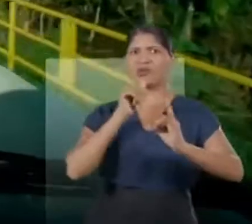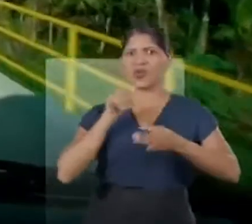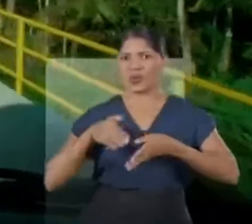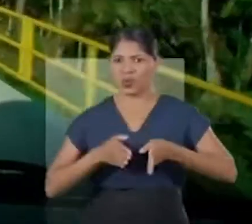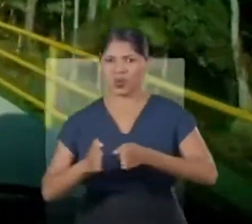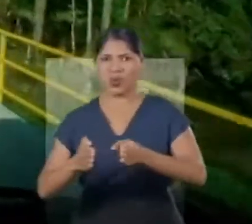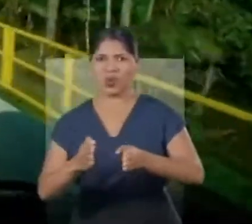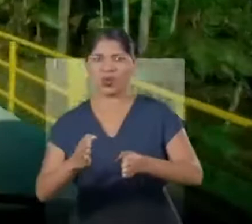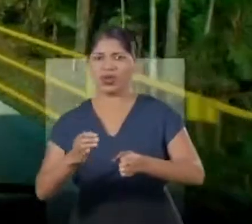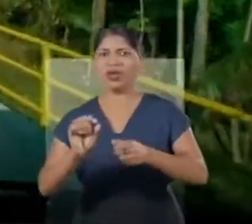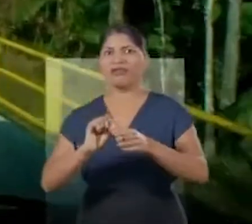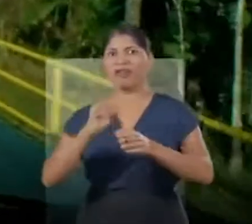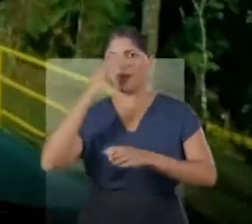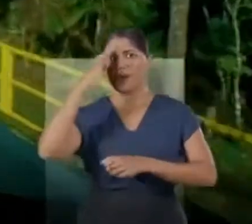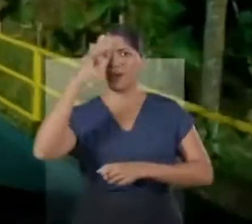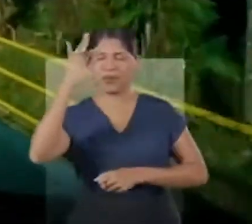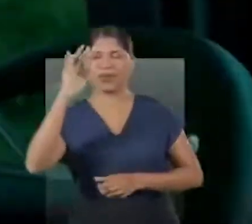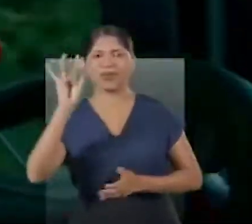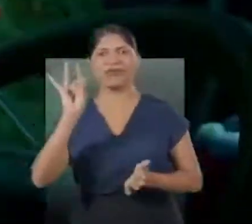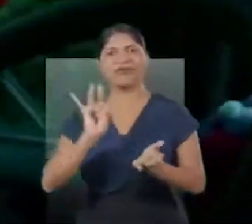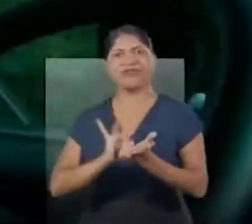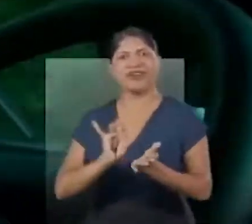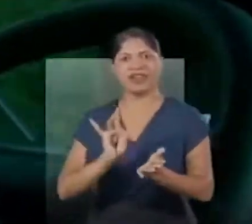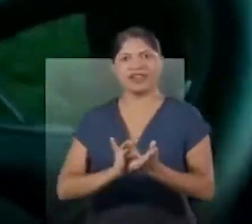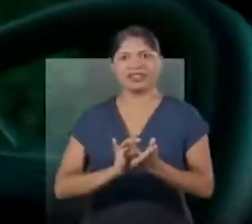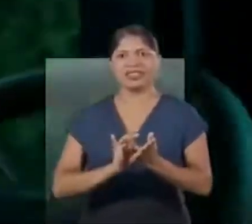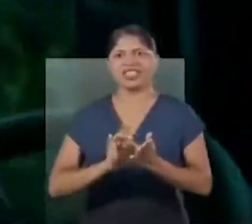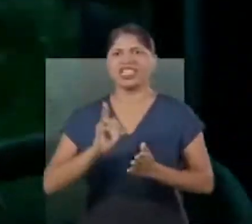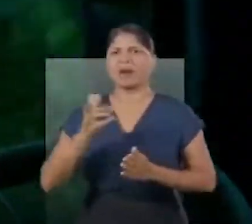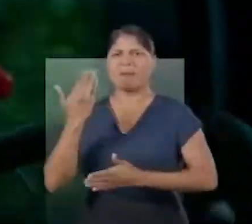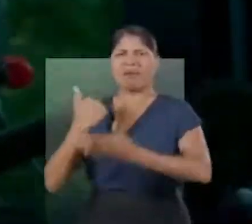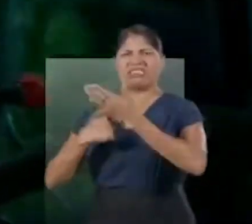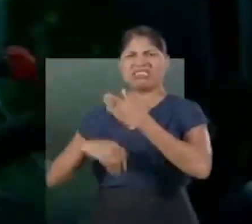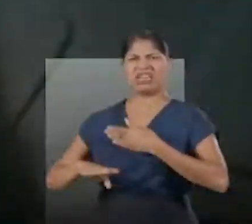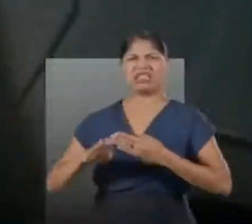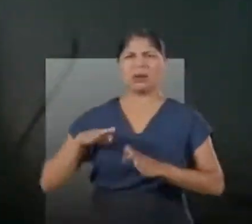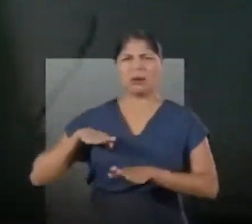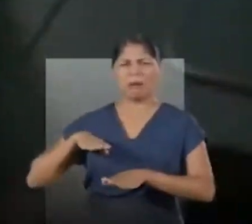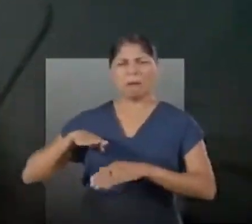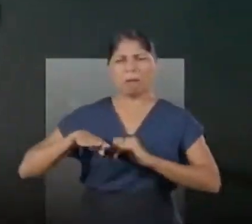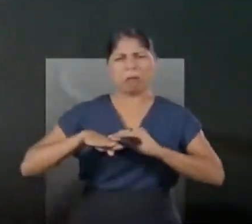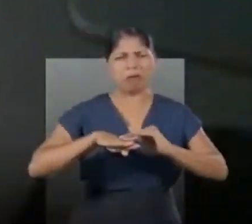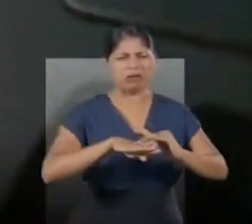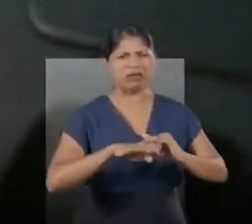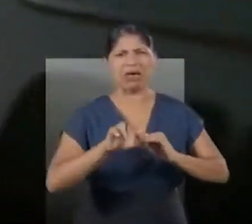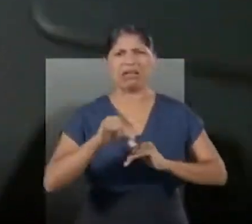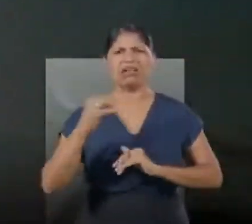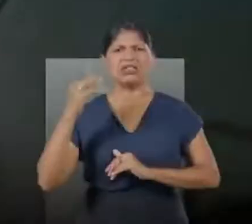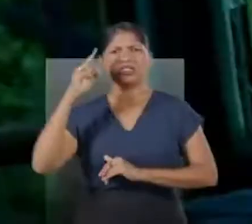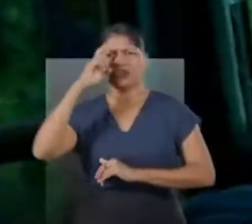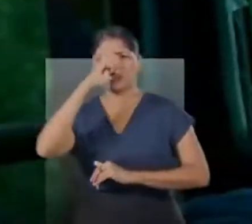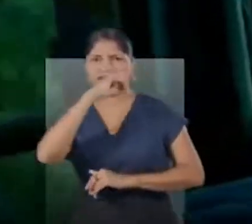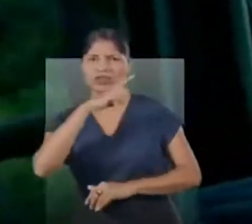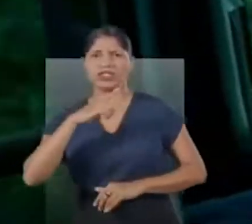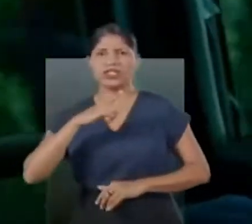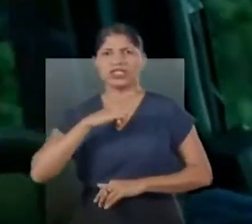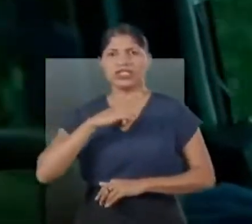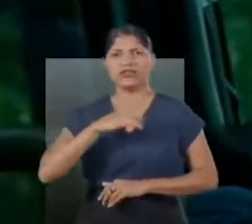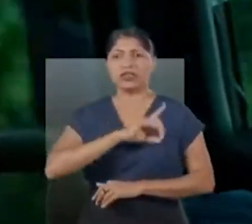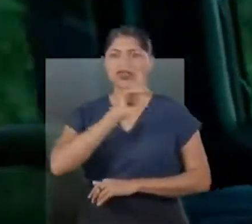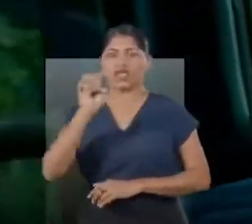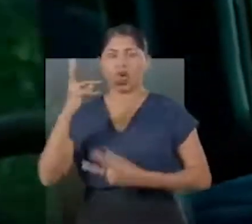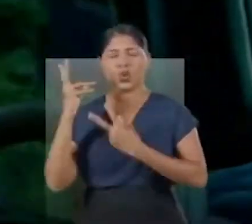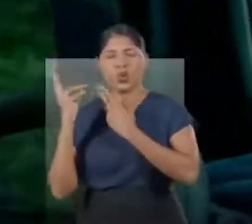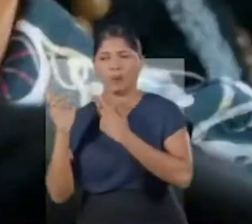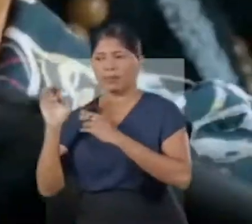rio Meruú, ele realizou sonhos. Na época de balsa, a vida era muito mais difícil. Eu já sofri muito. Já teve dia